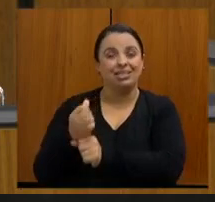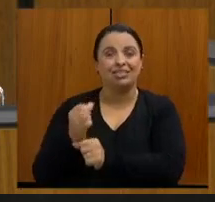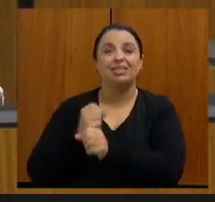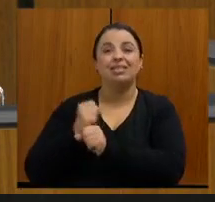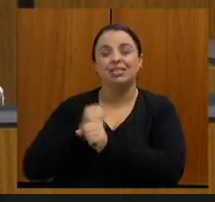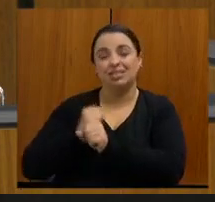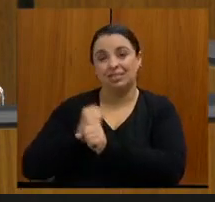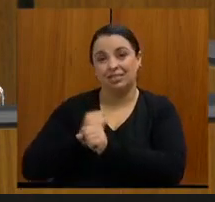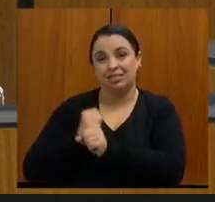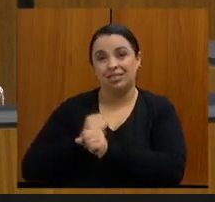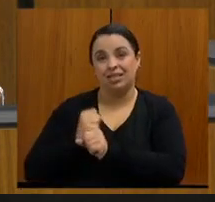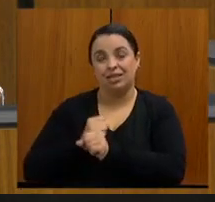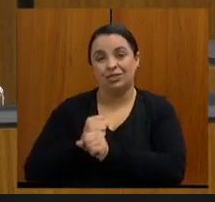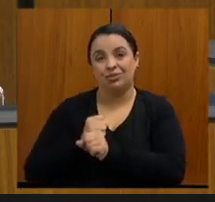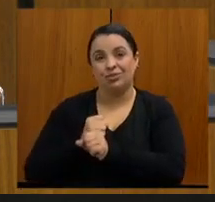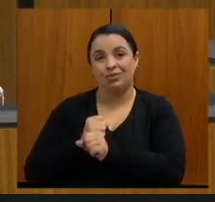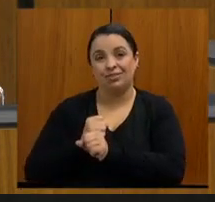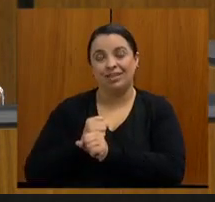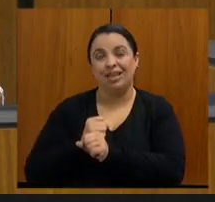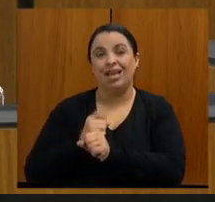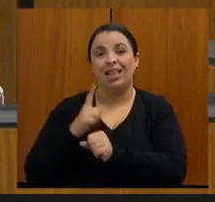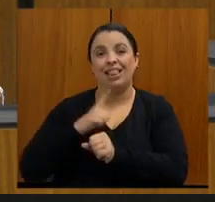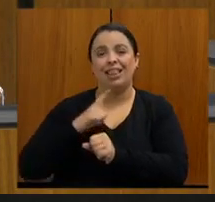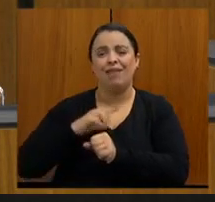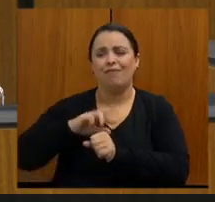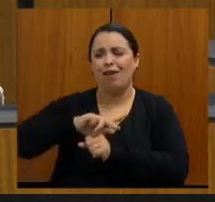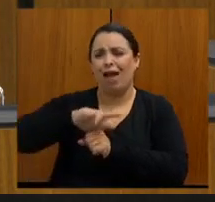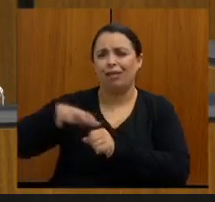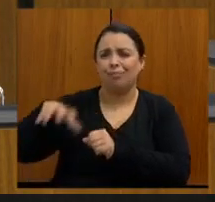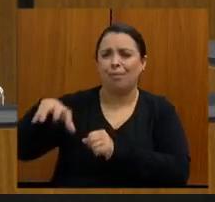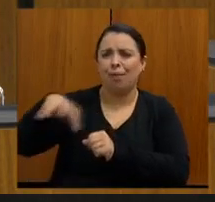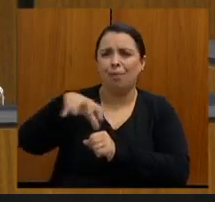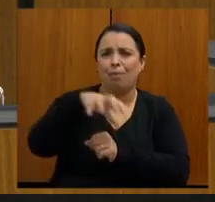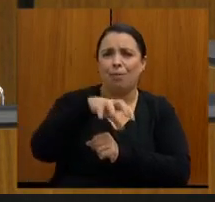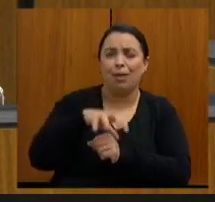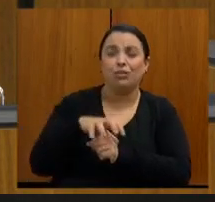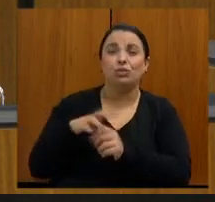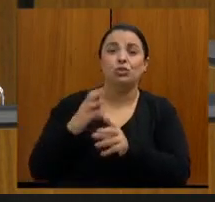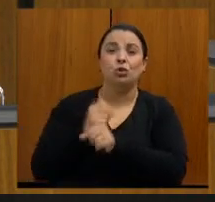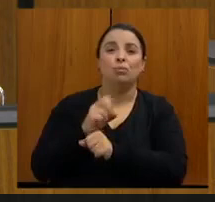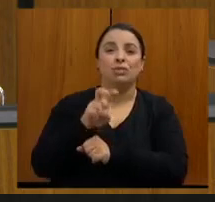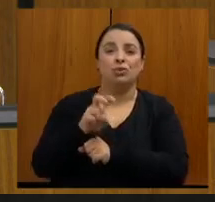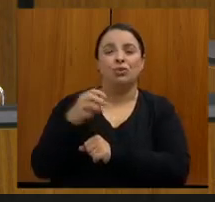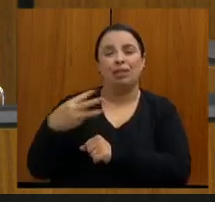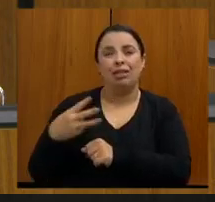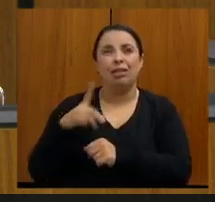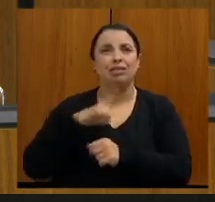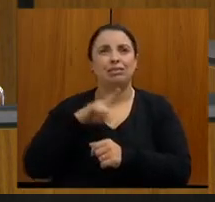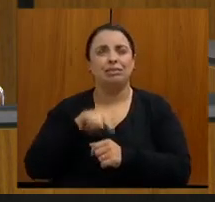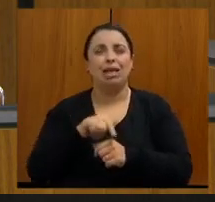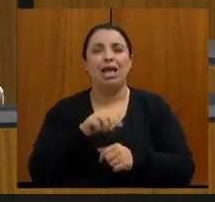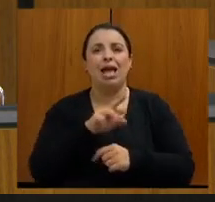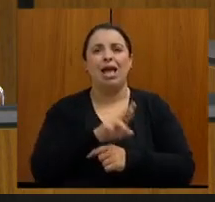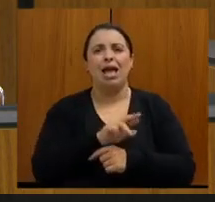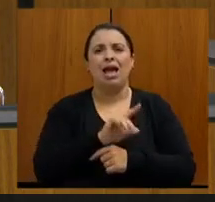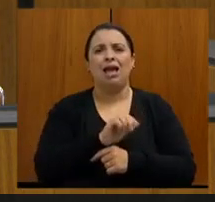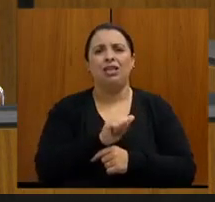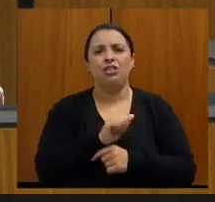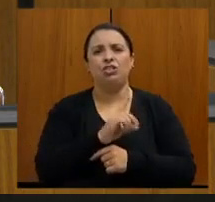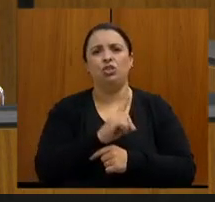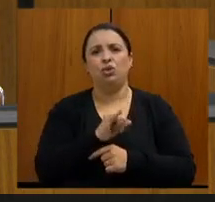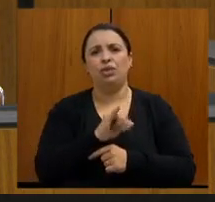53 departamentos de especialidade, que incluem a radioterapia, a mastologia,